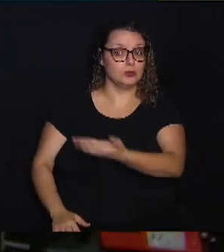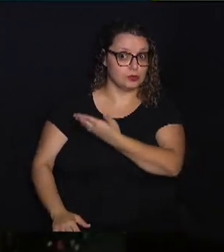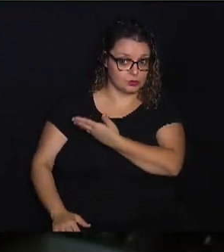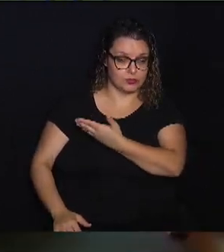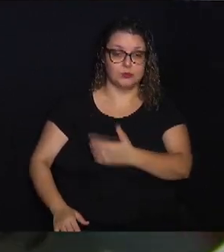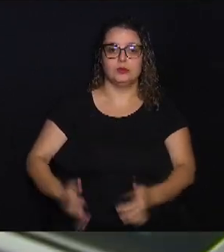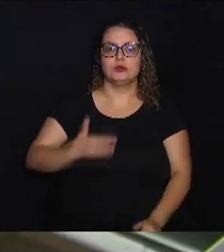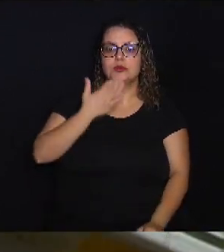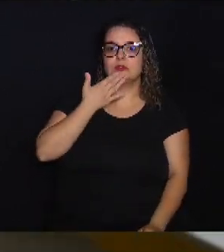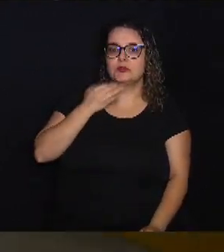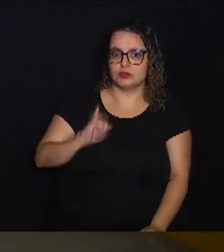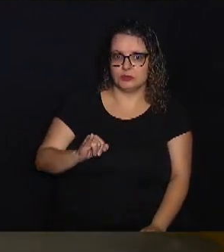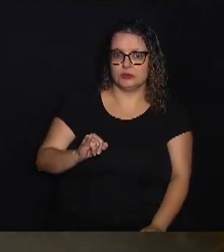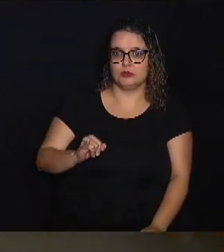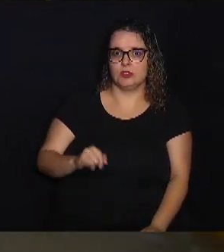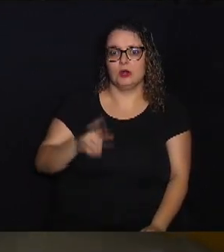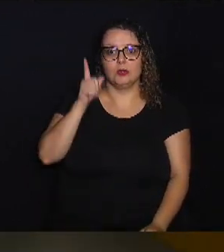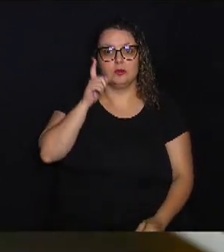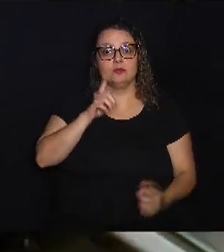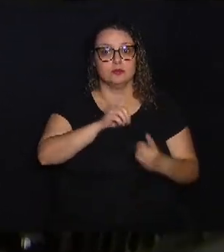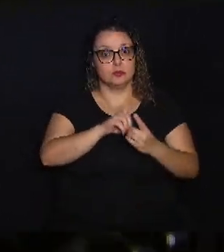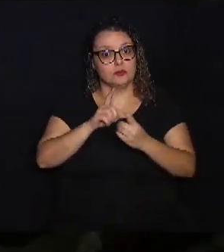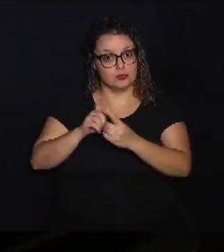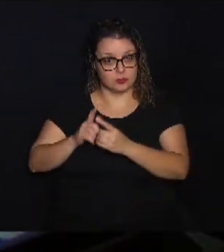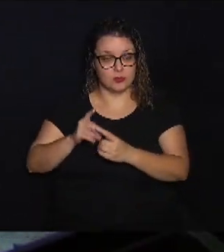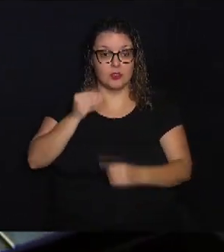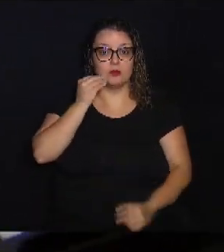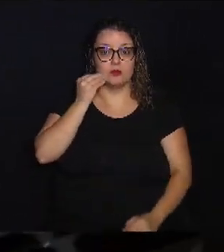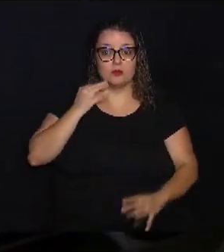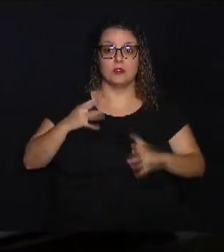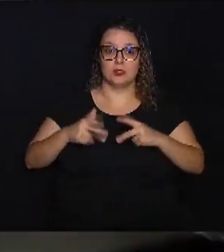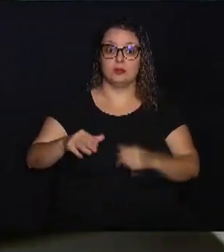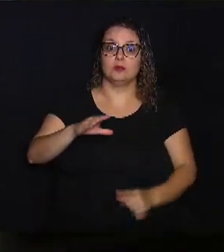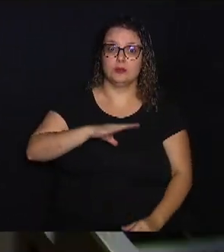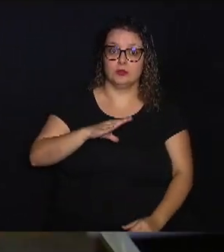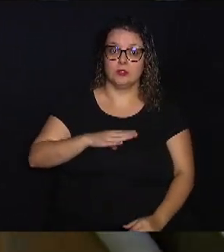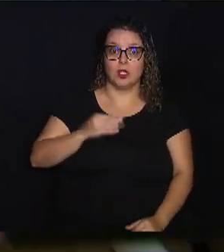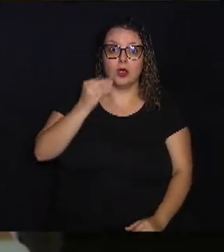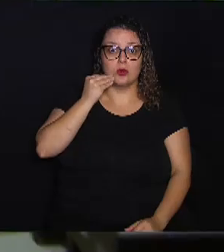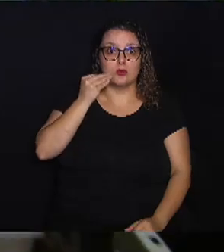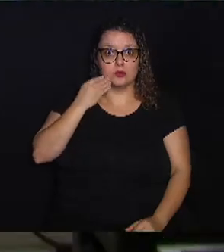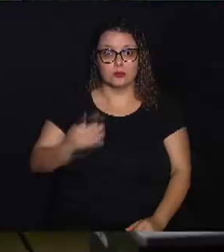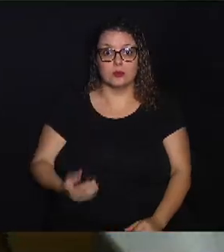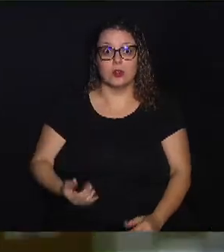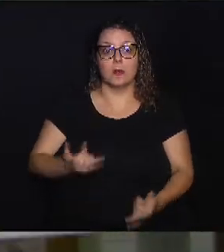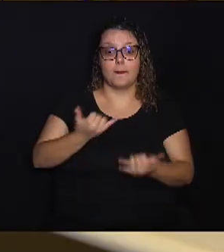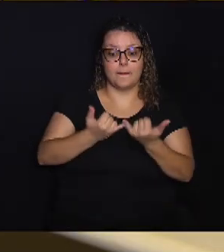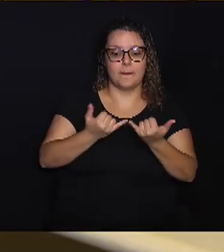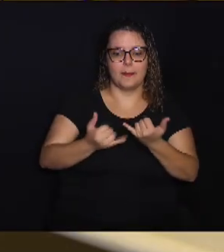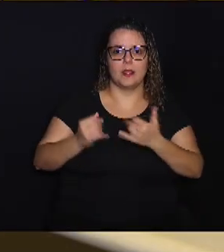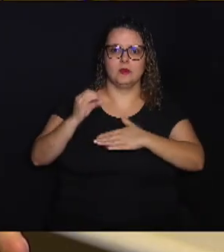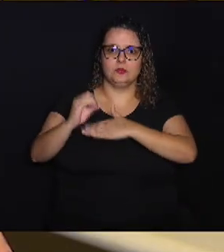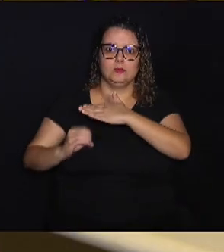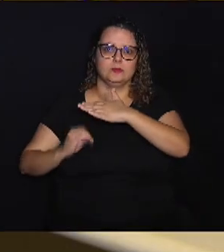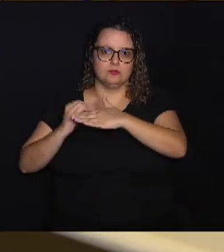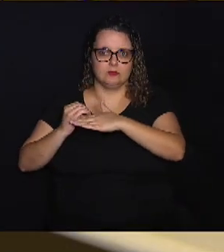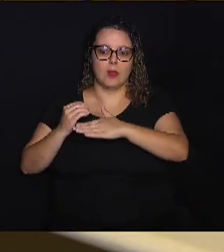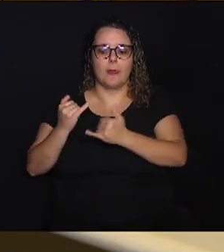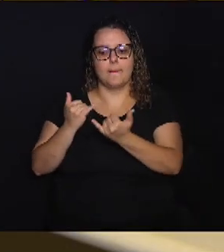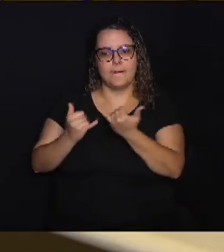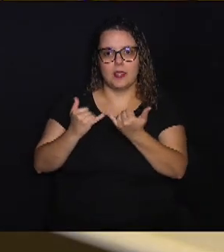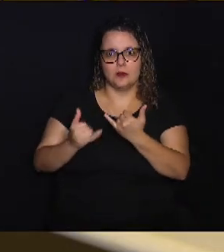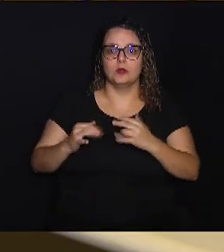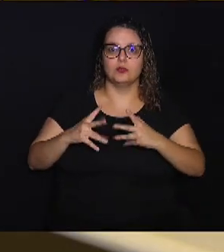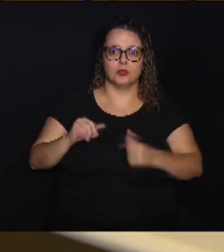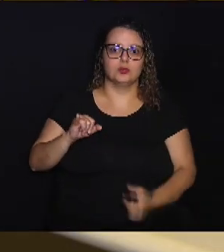de Indaiatuba, dá conta de cobrir os testes para toda a cidade, funcionando apenas meio período do dia. Todos são importados,